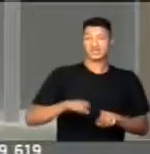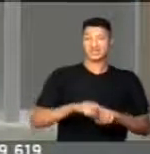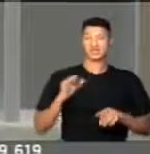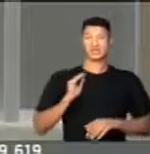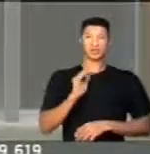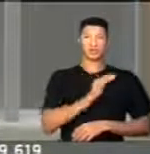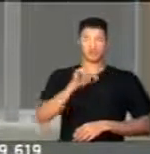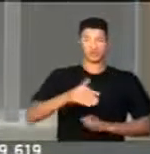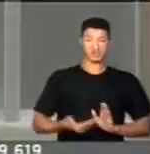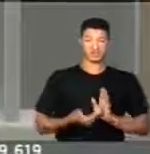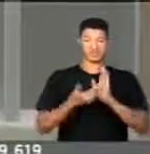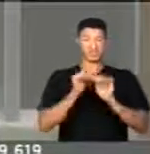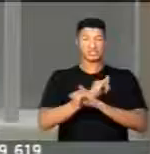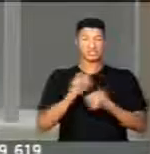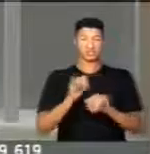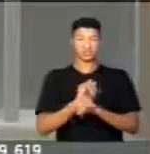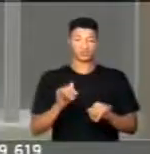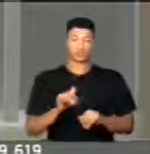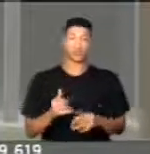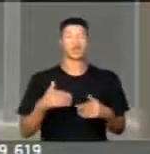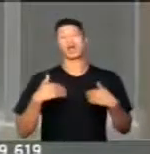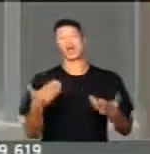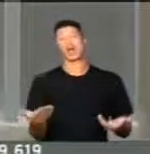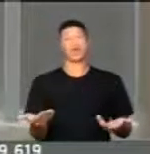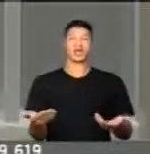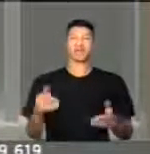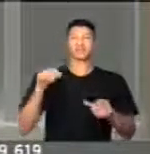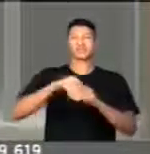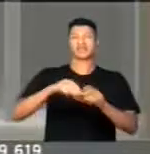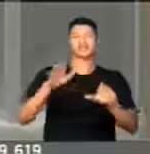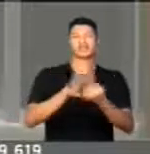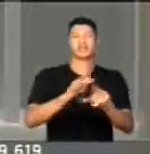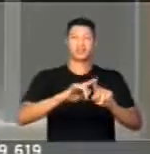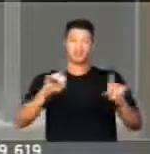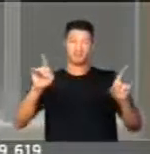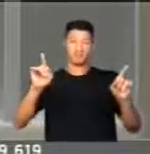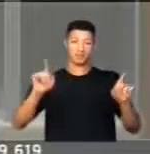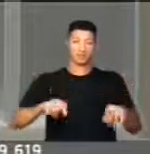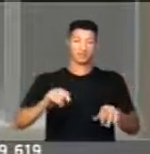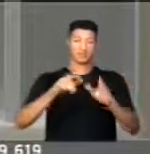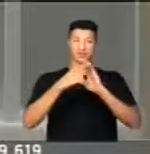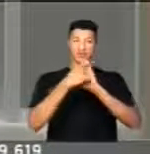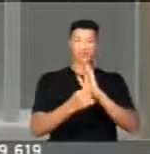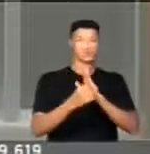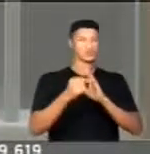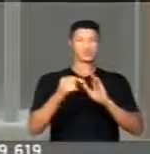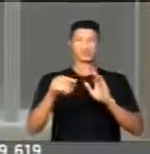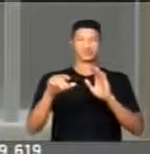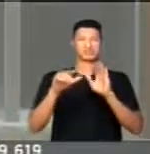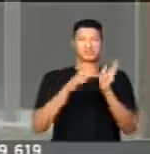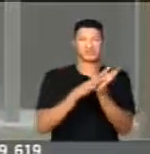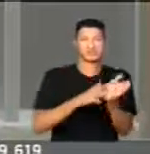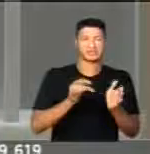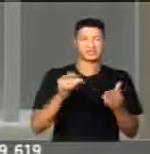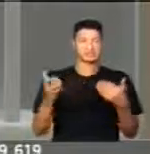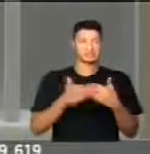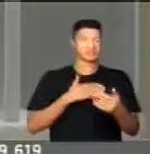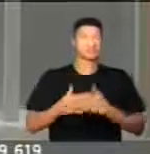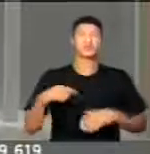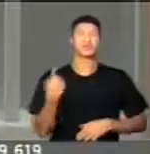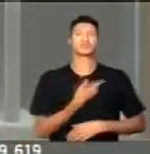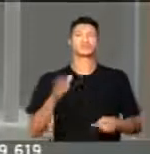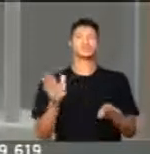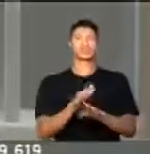comissões desta casa e dizer ah, está na lei, mas era um artigo utópico. A que ponto nós